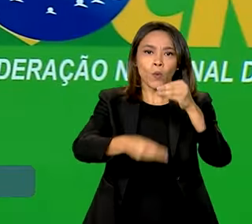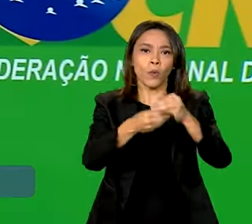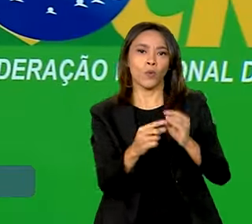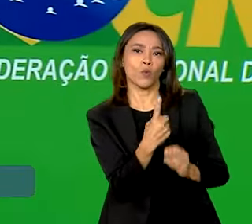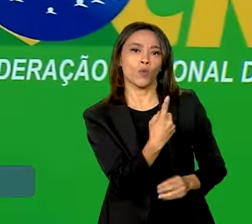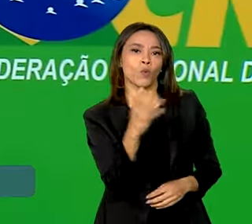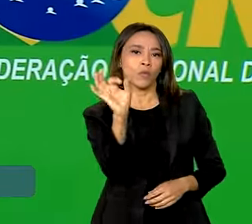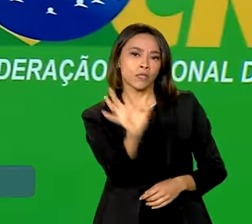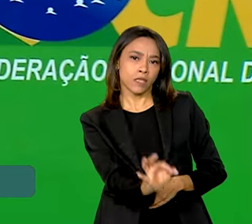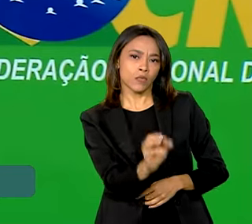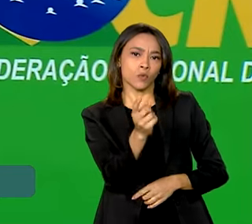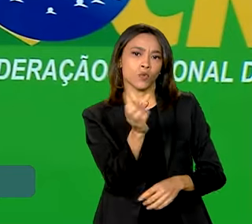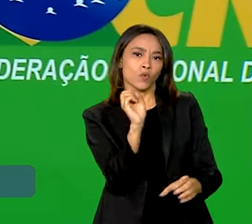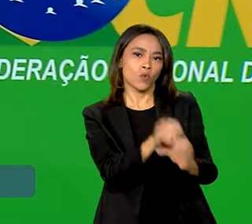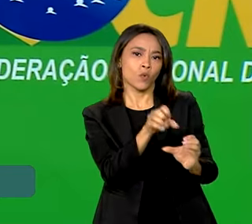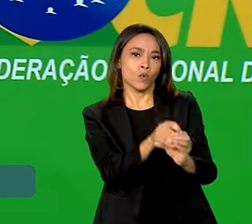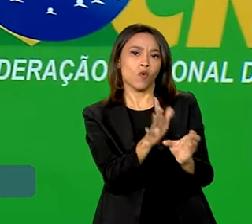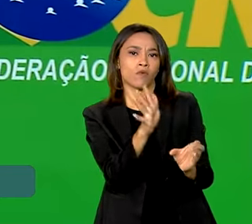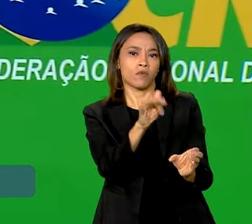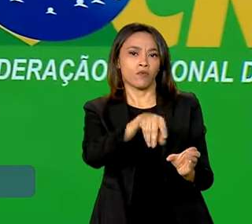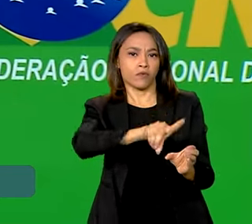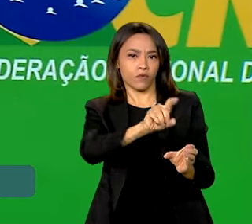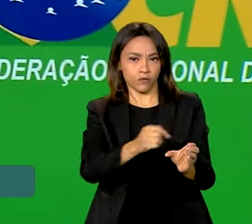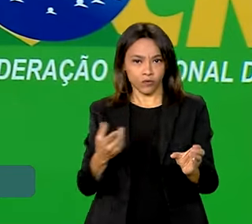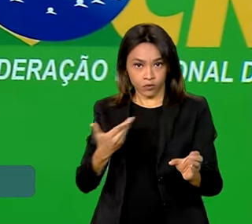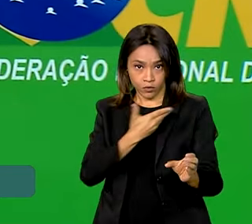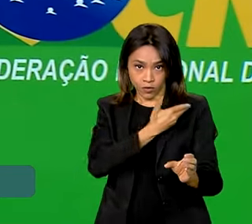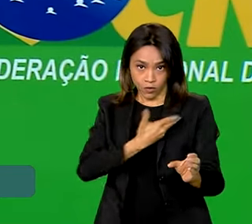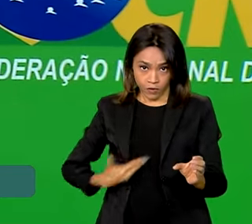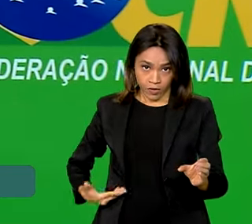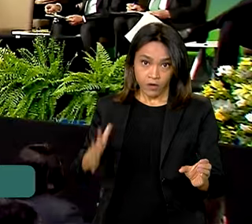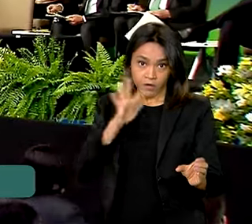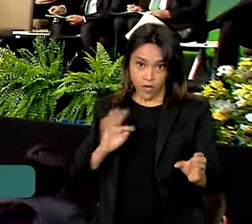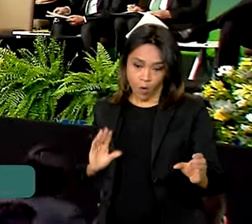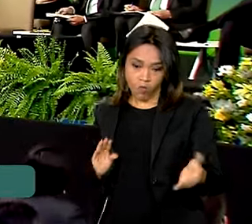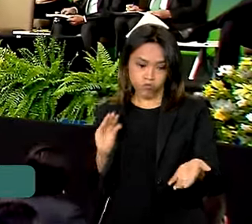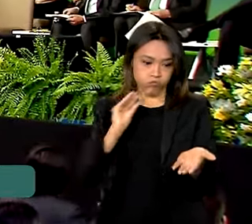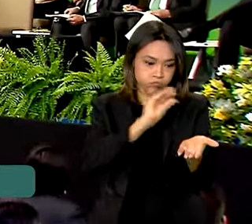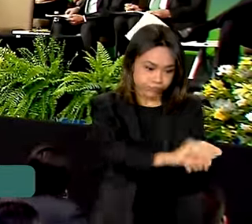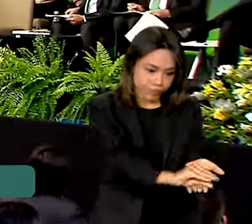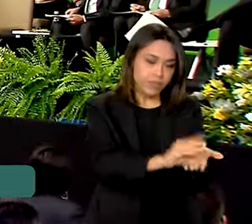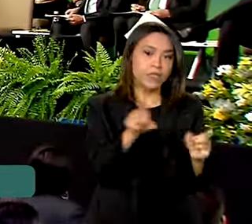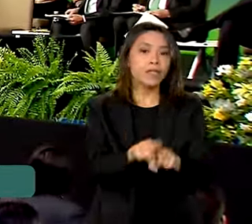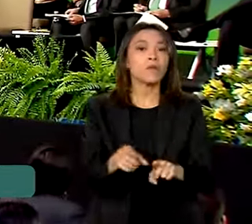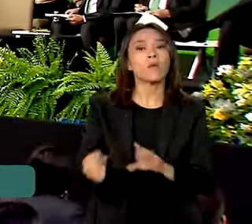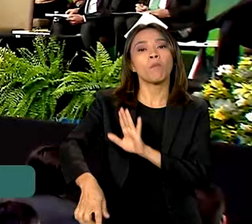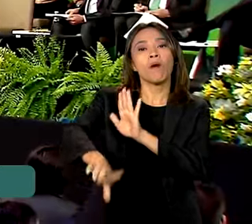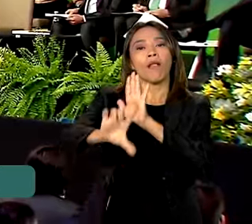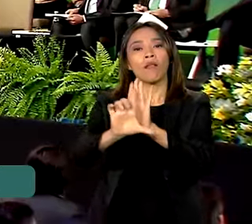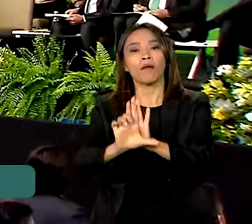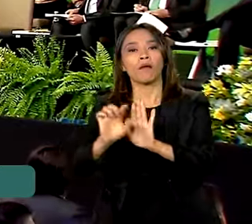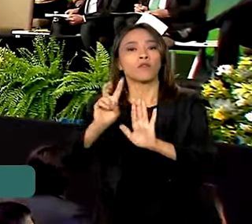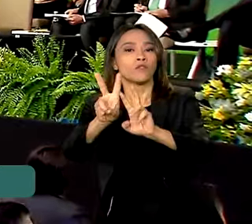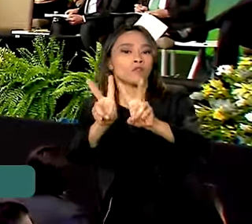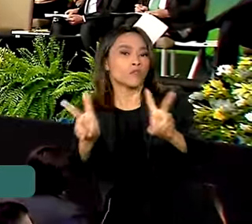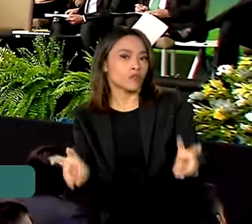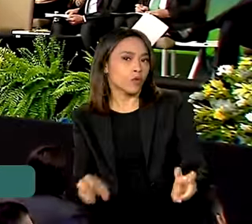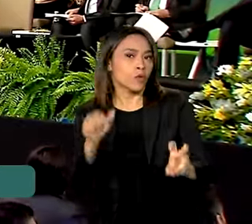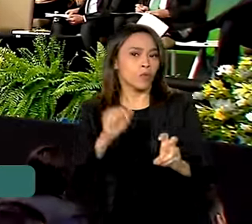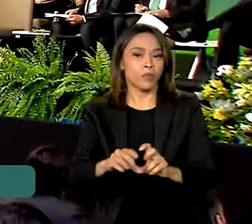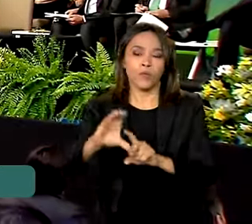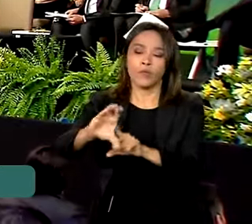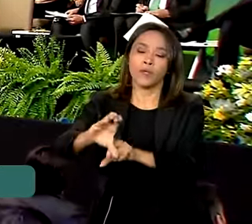participação dos municípios, concedido pelo governo federal no ano passado, e a lei que retomou o voto de qualidade no CARF,